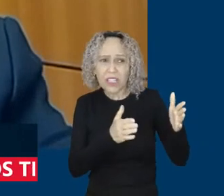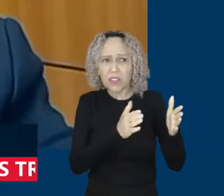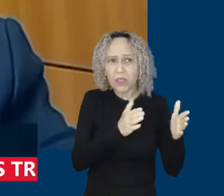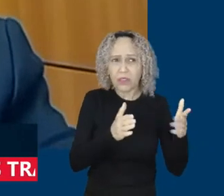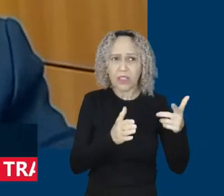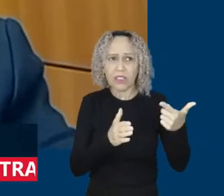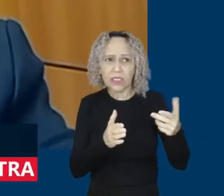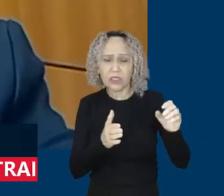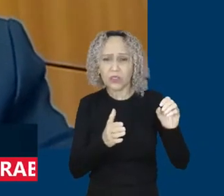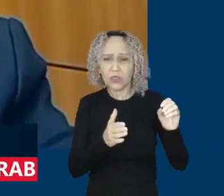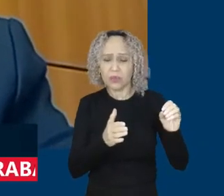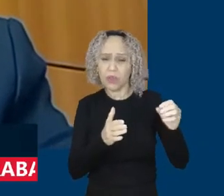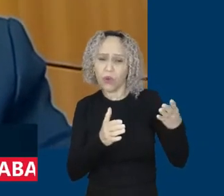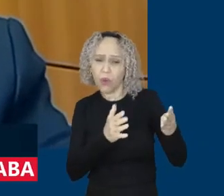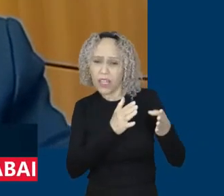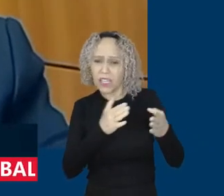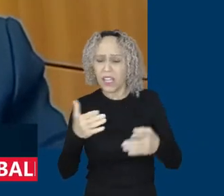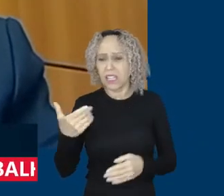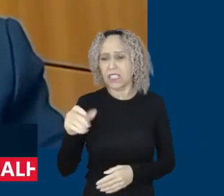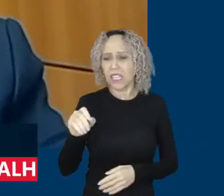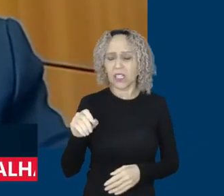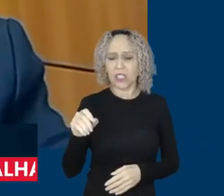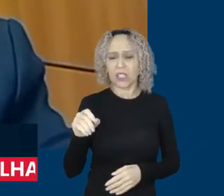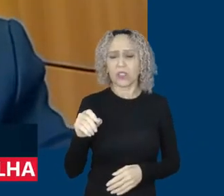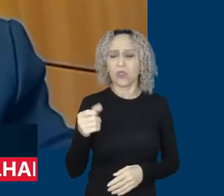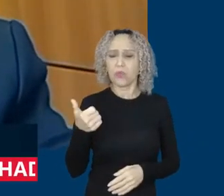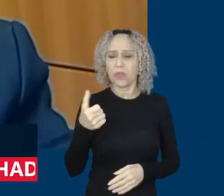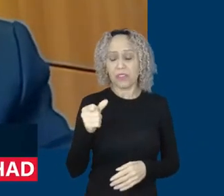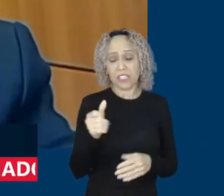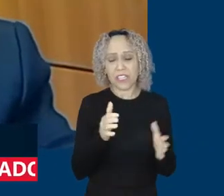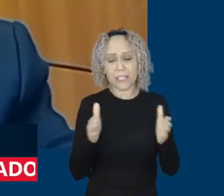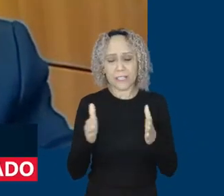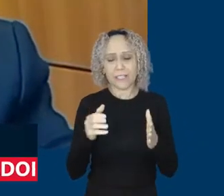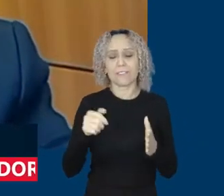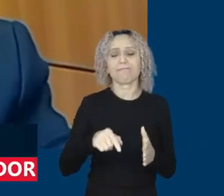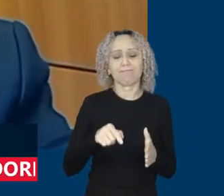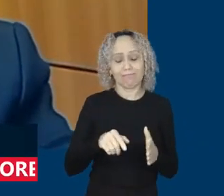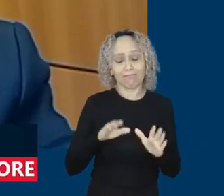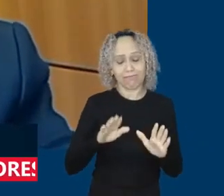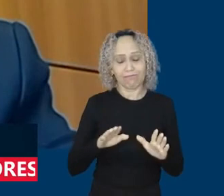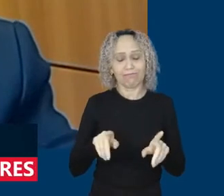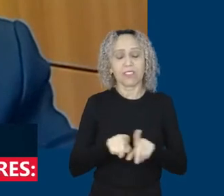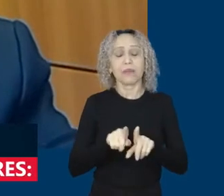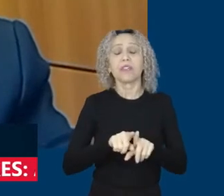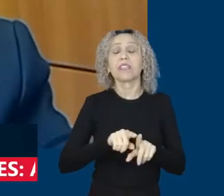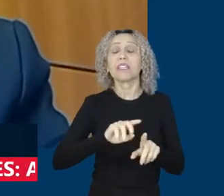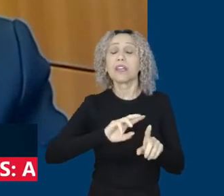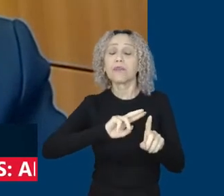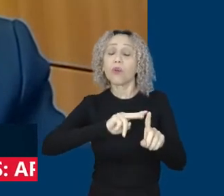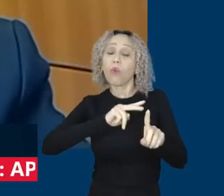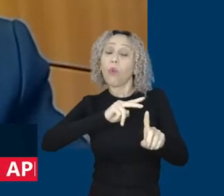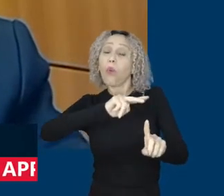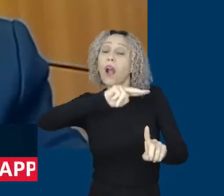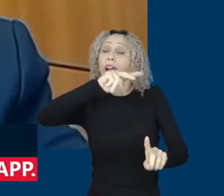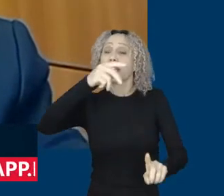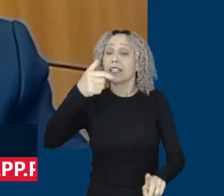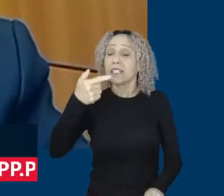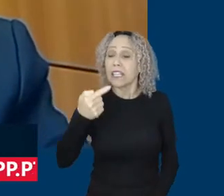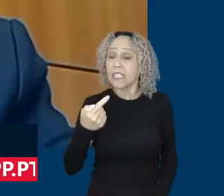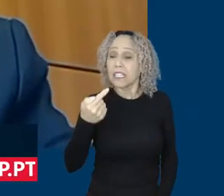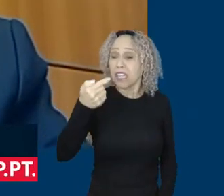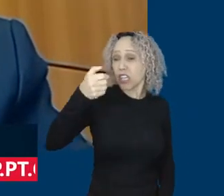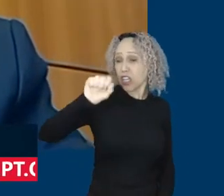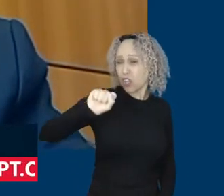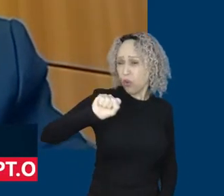vigorando nesse país e teve um aumento nesse período real de 78%. Hoje, se